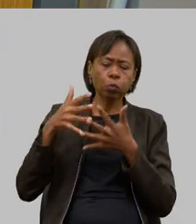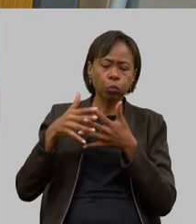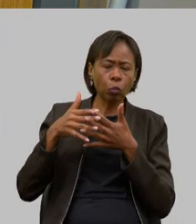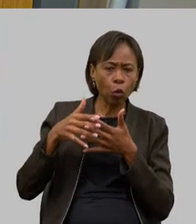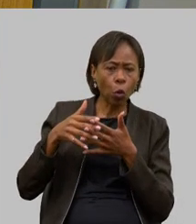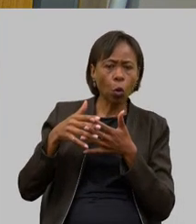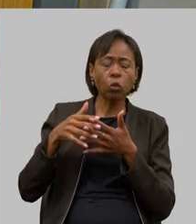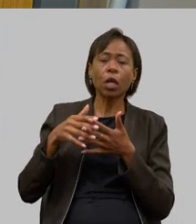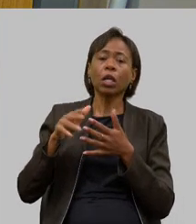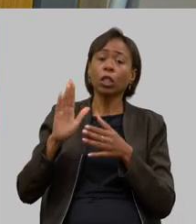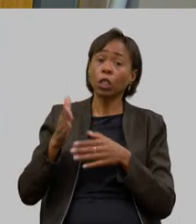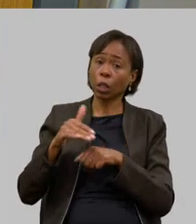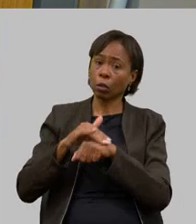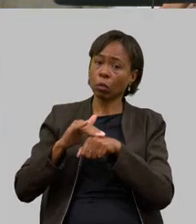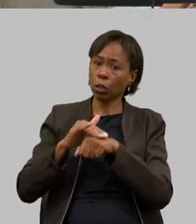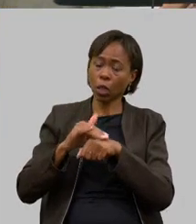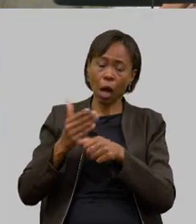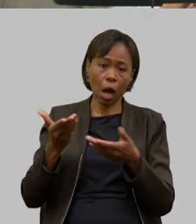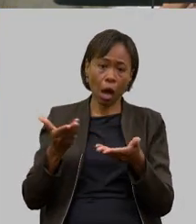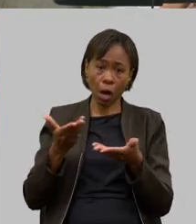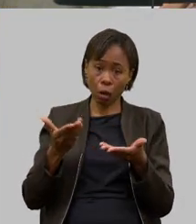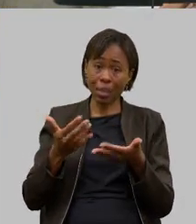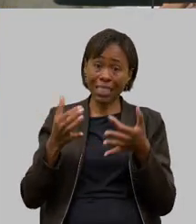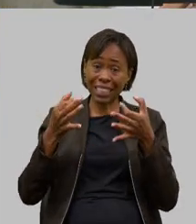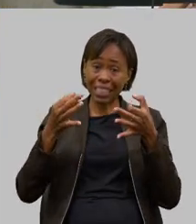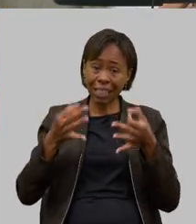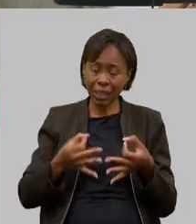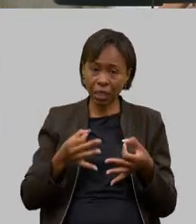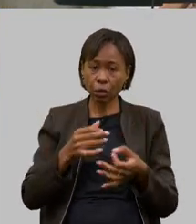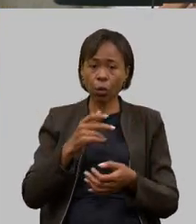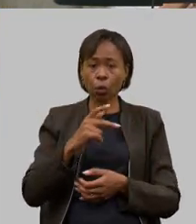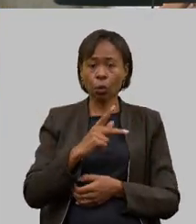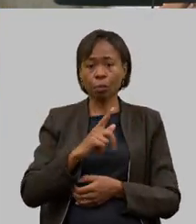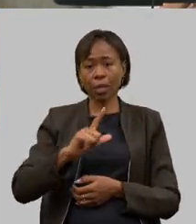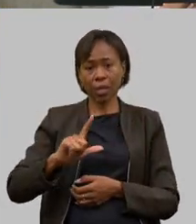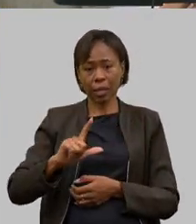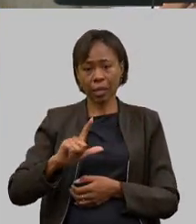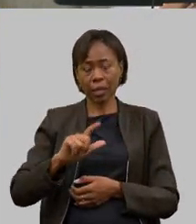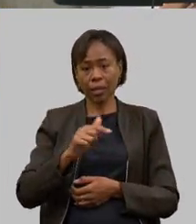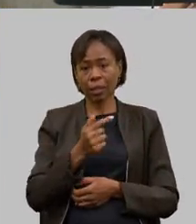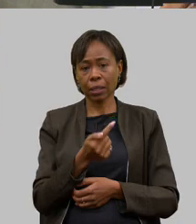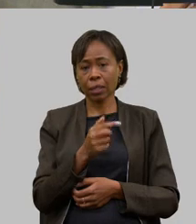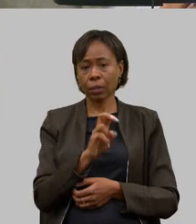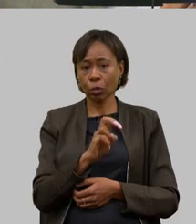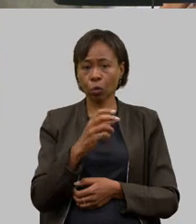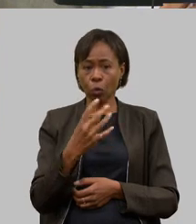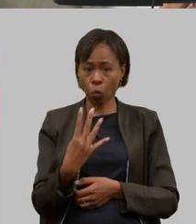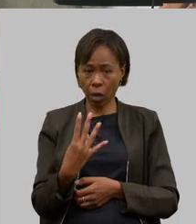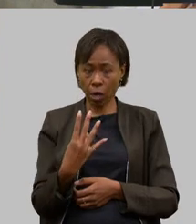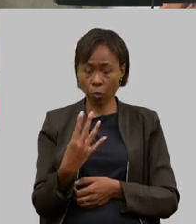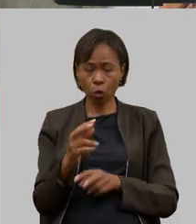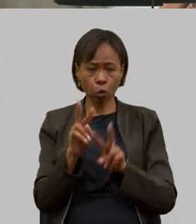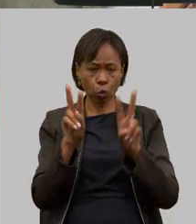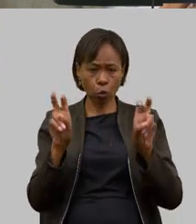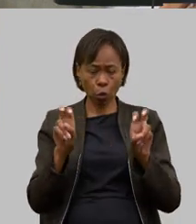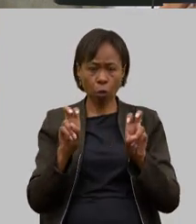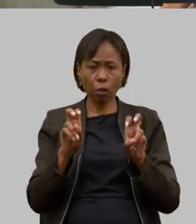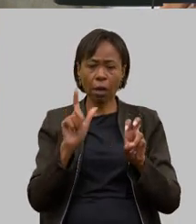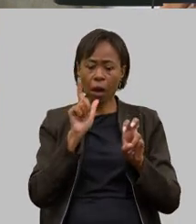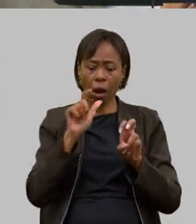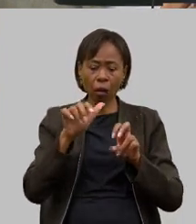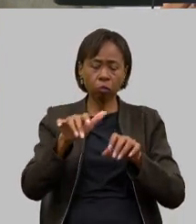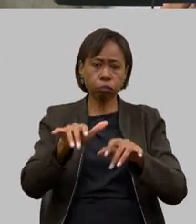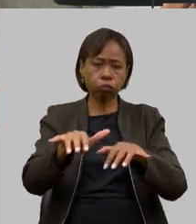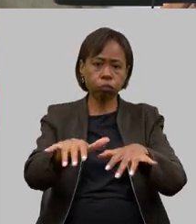mas nós não temos dúvida que o PL 754 que trata sobre irrigação sustentável é